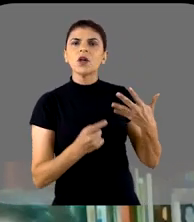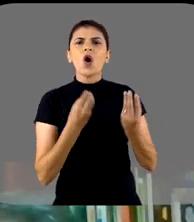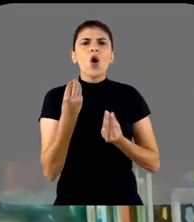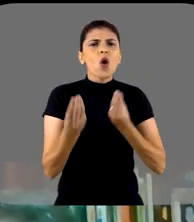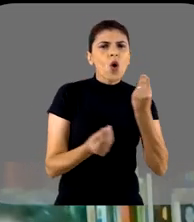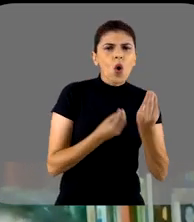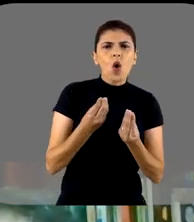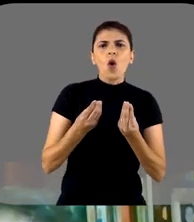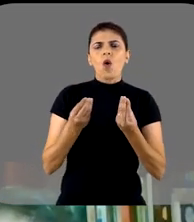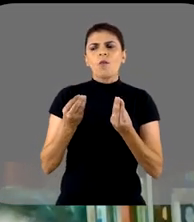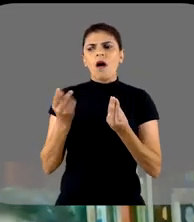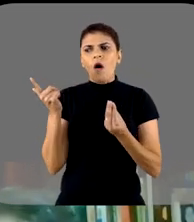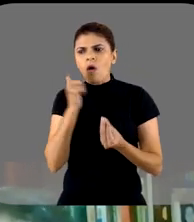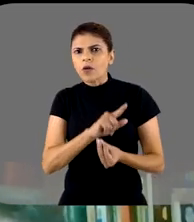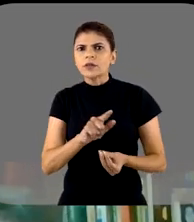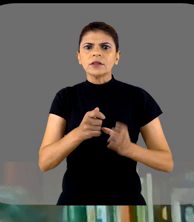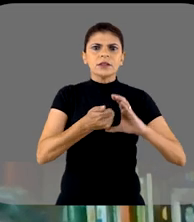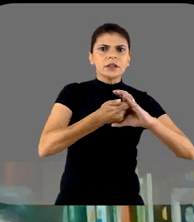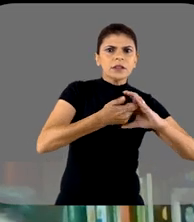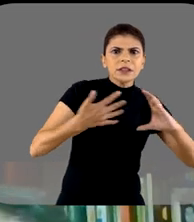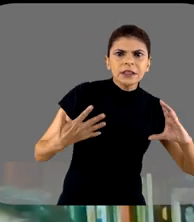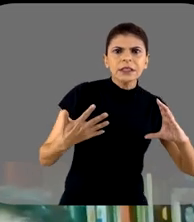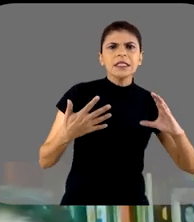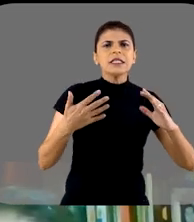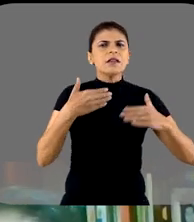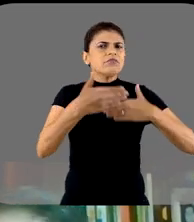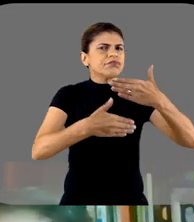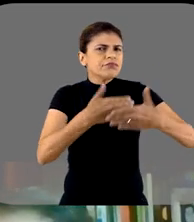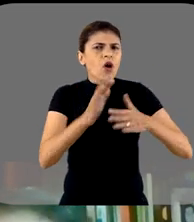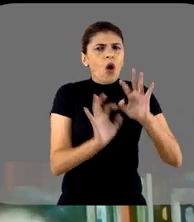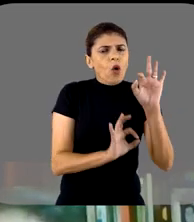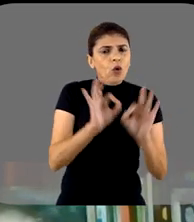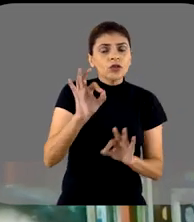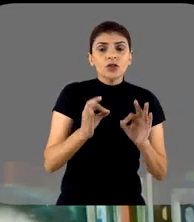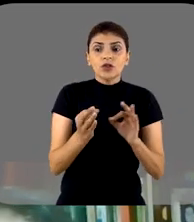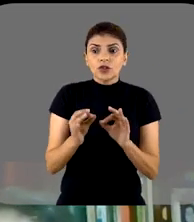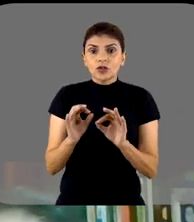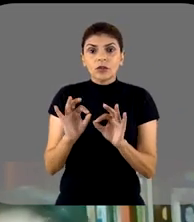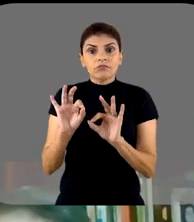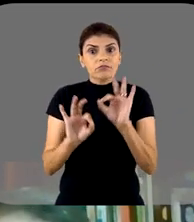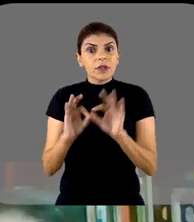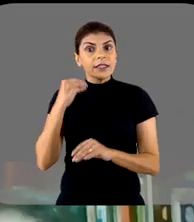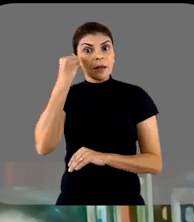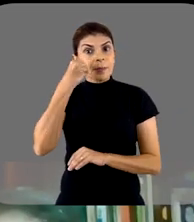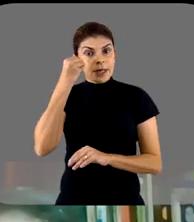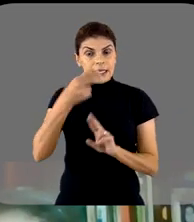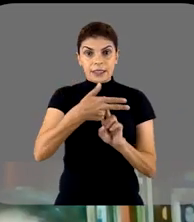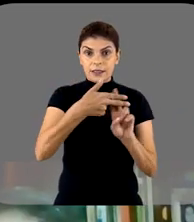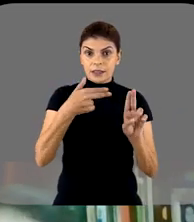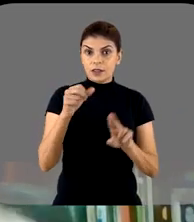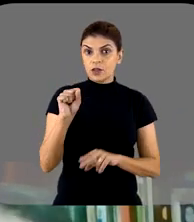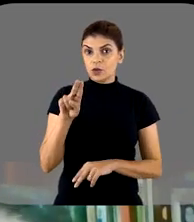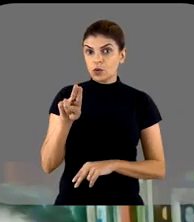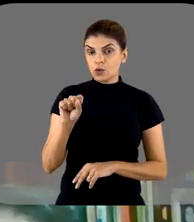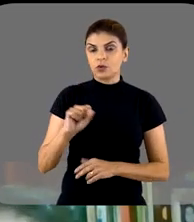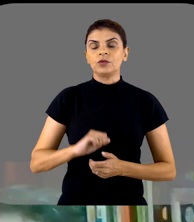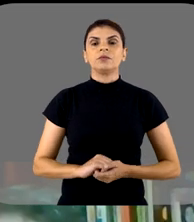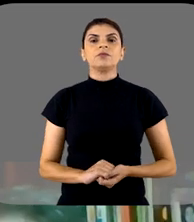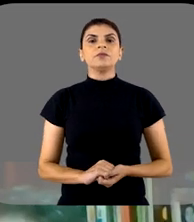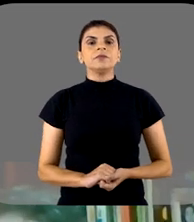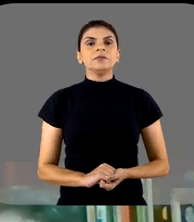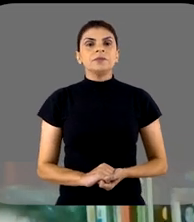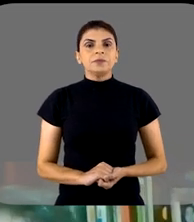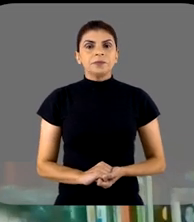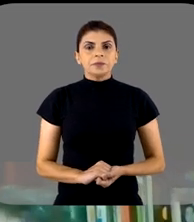constrangedores, as potências, enfim, as características que organizam a nossa experiência com o nosso Sistema Único de